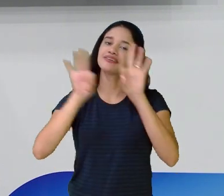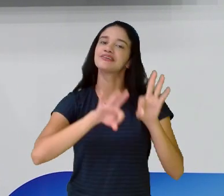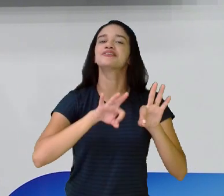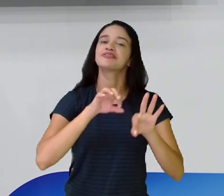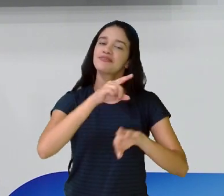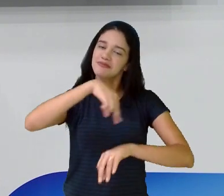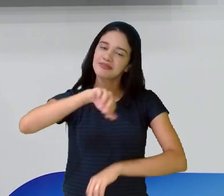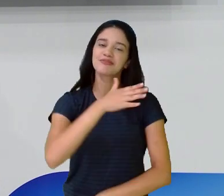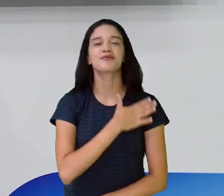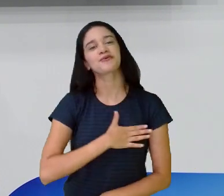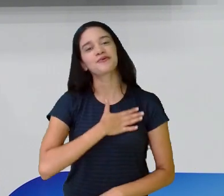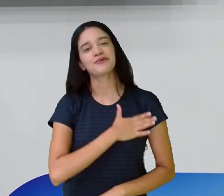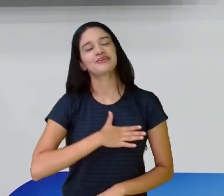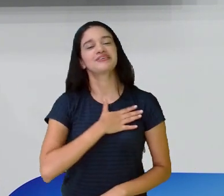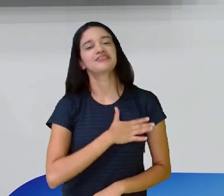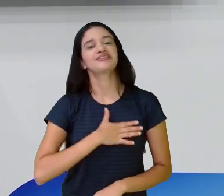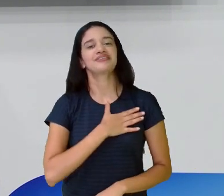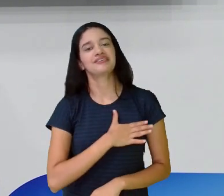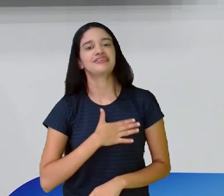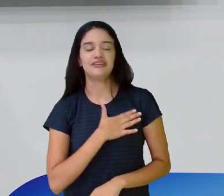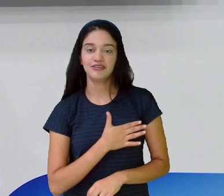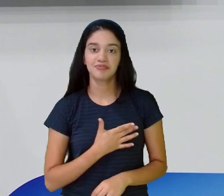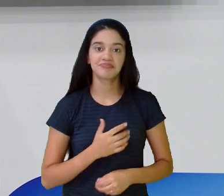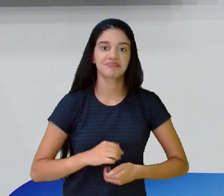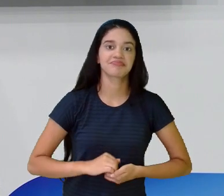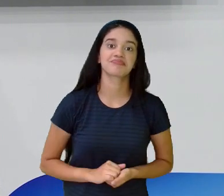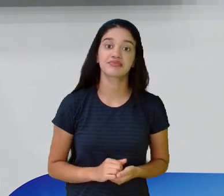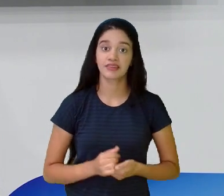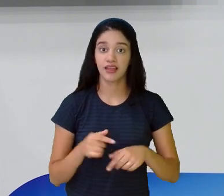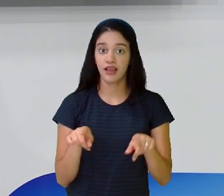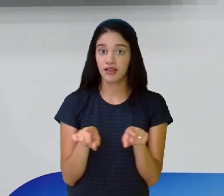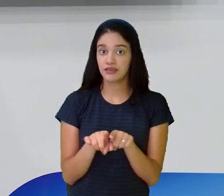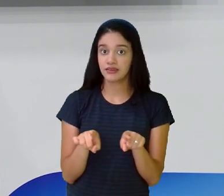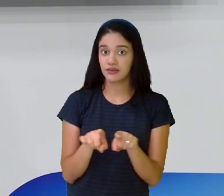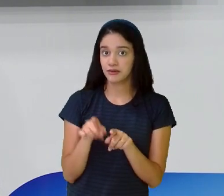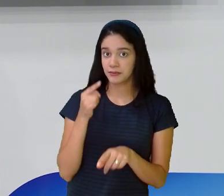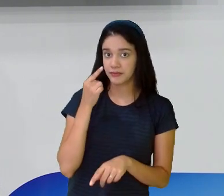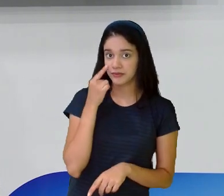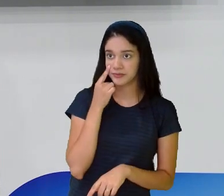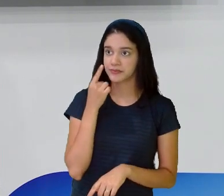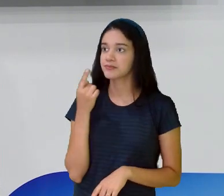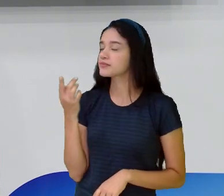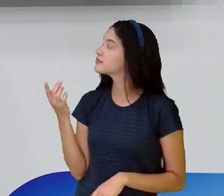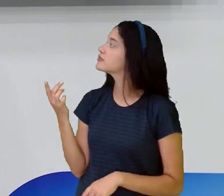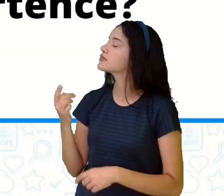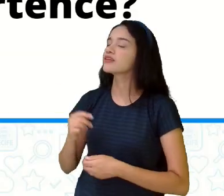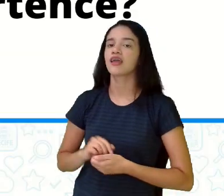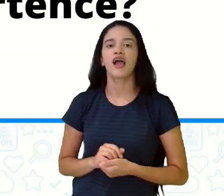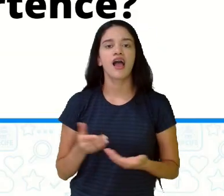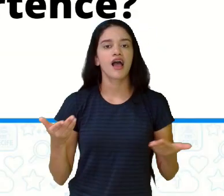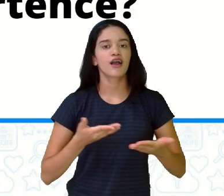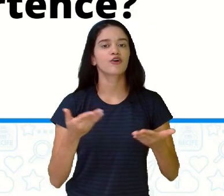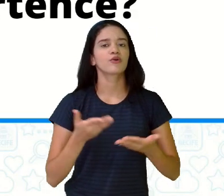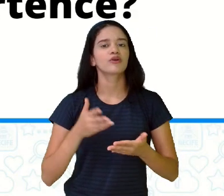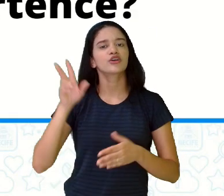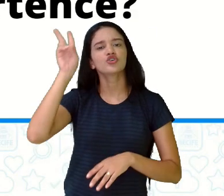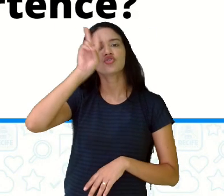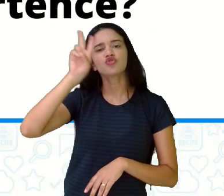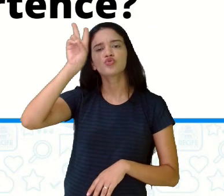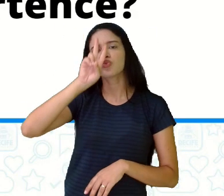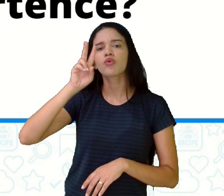certeza que você vai ouvir o outro lado da história do vilão. A que história esses personagens